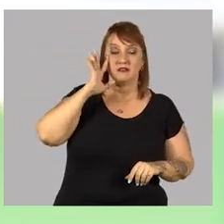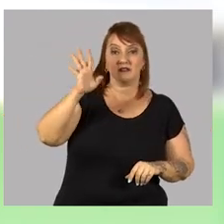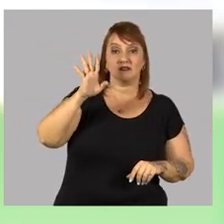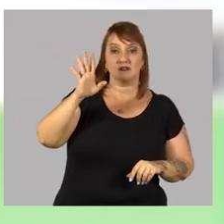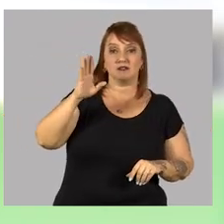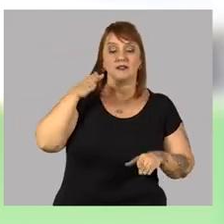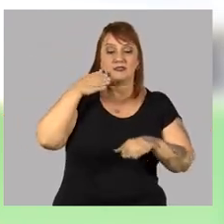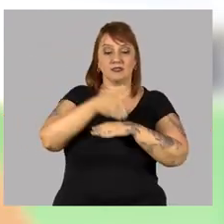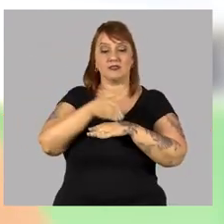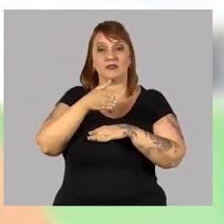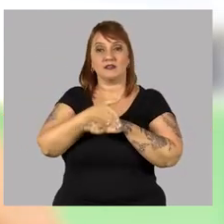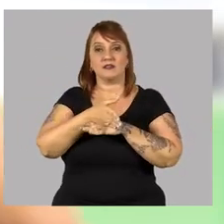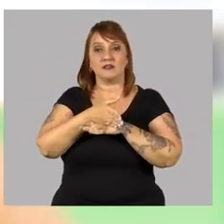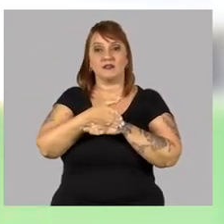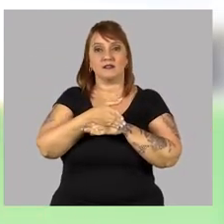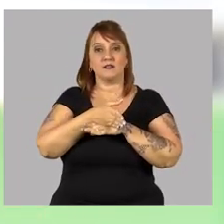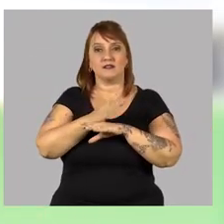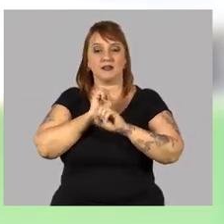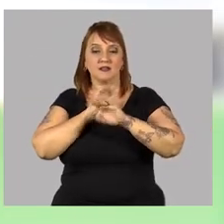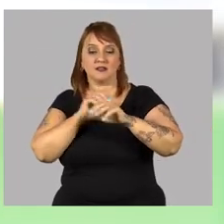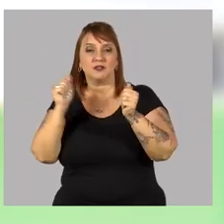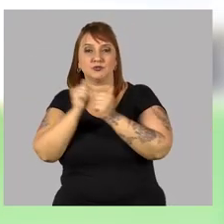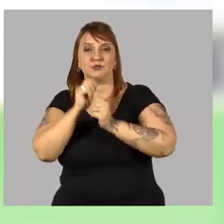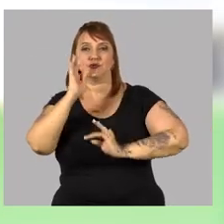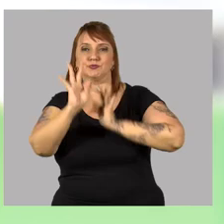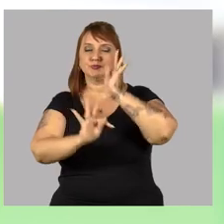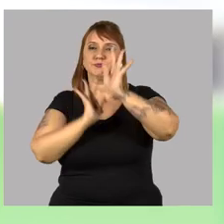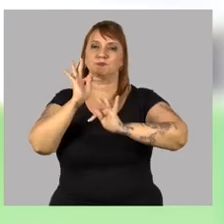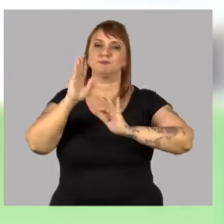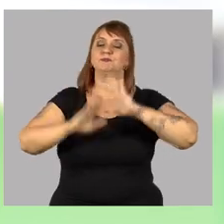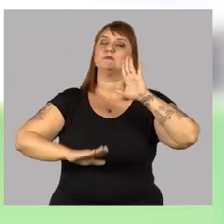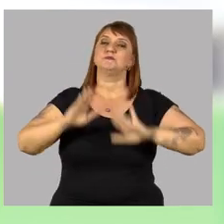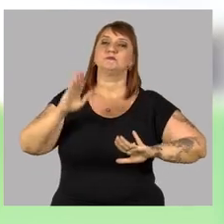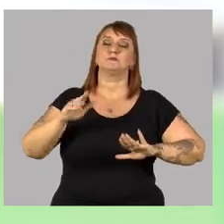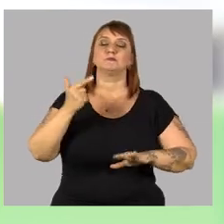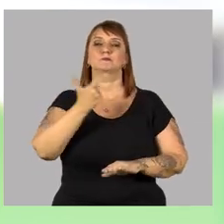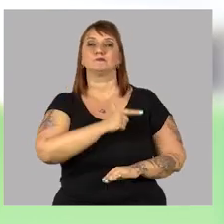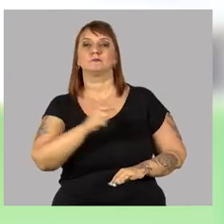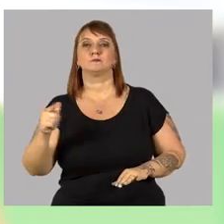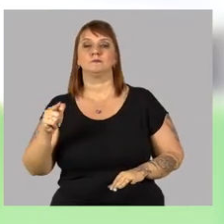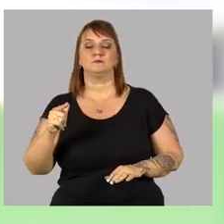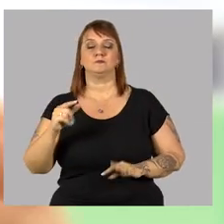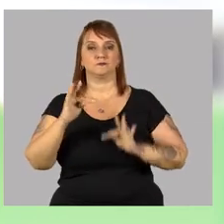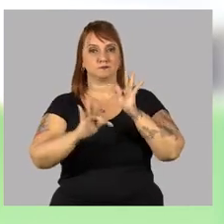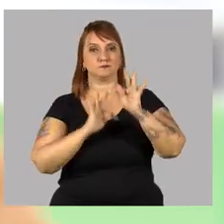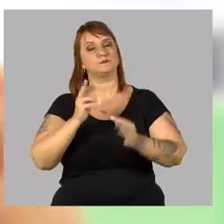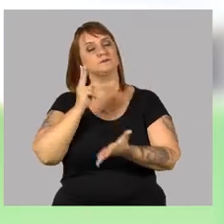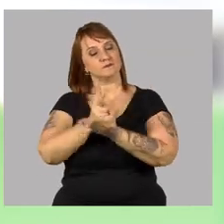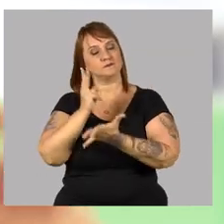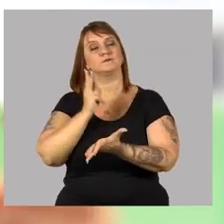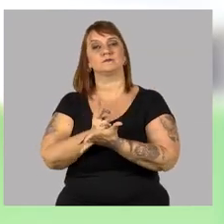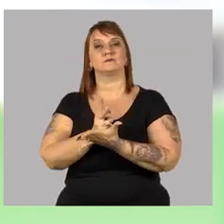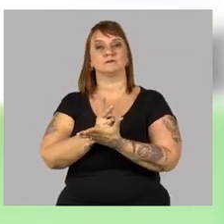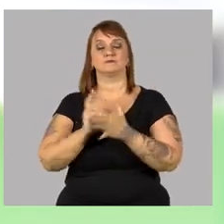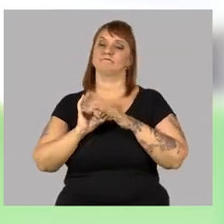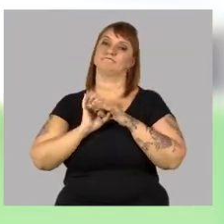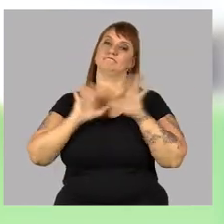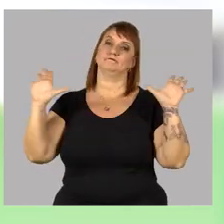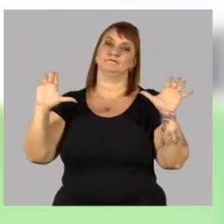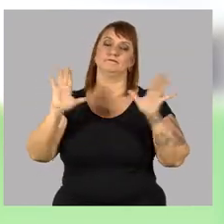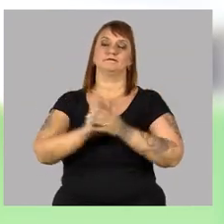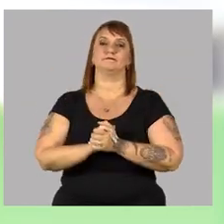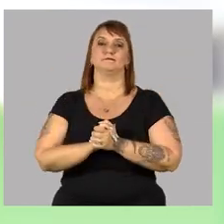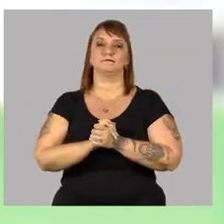ser refletidas que faz parte desse educar com a tecnologia, apesar de a gente não ter a tecnologia